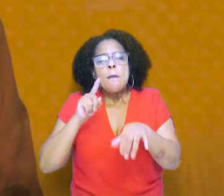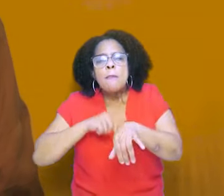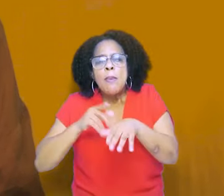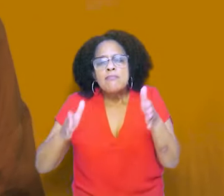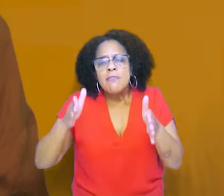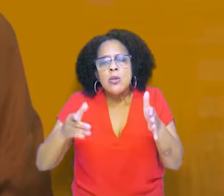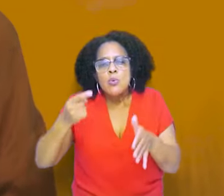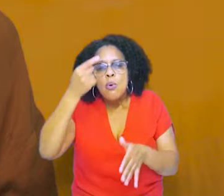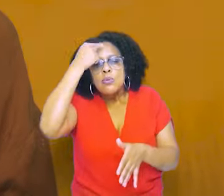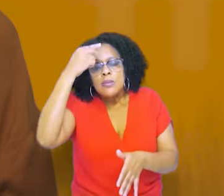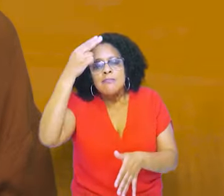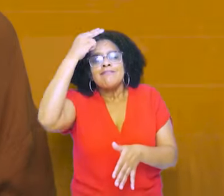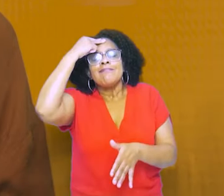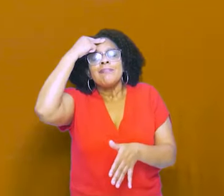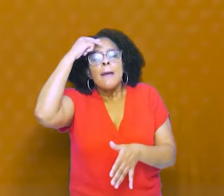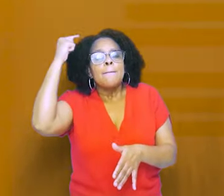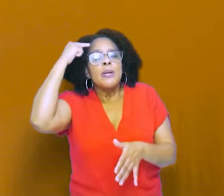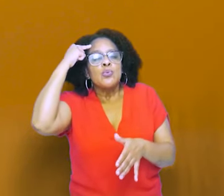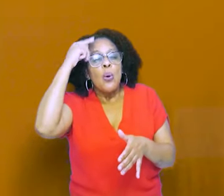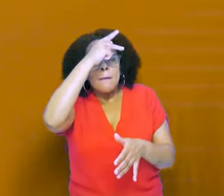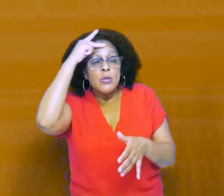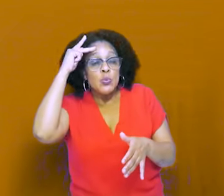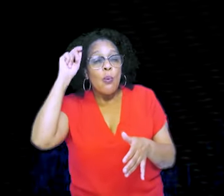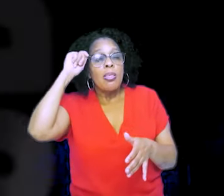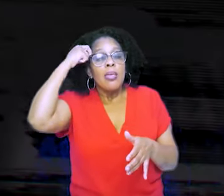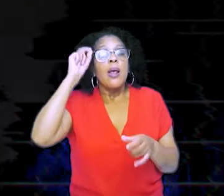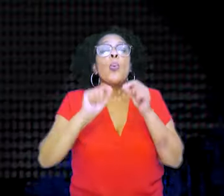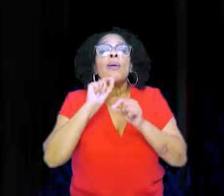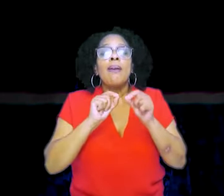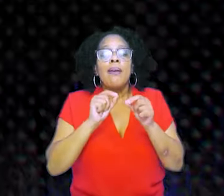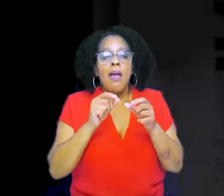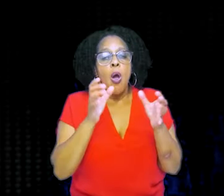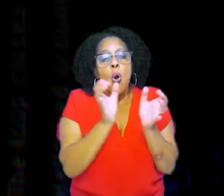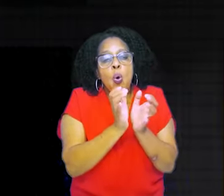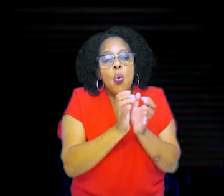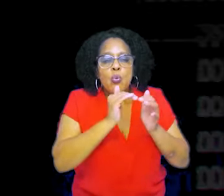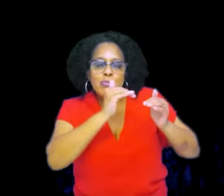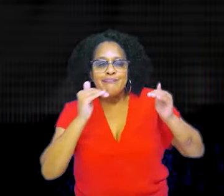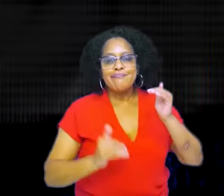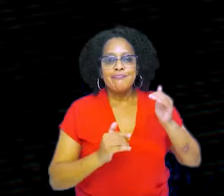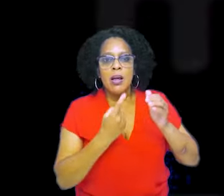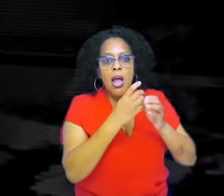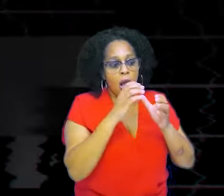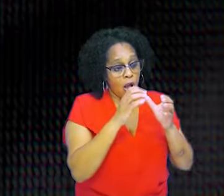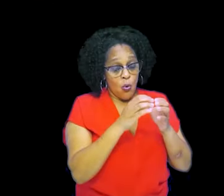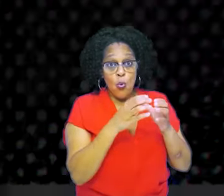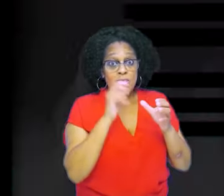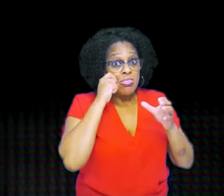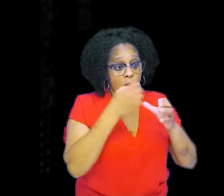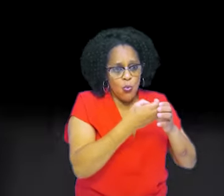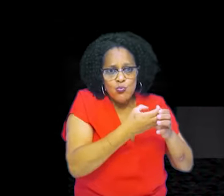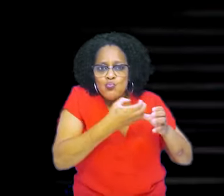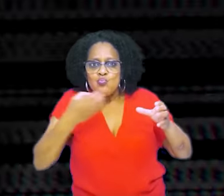e a discriminação no nosso país. Abre aspas. Expressões racistas naturalizadas repousam sobre uma